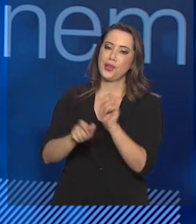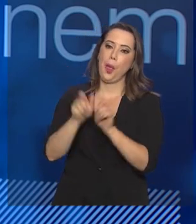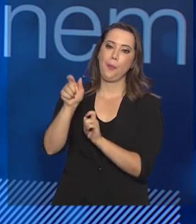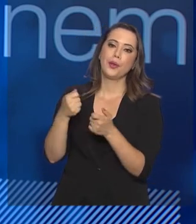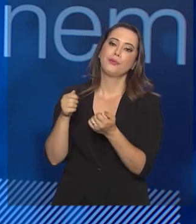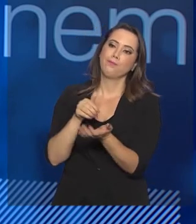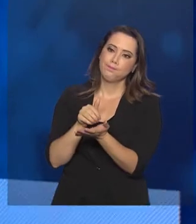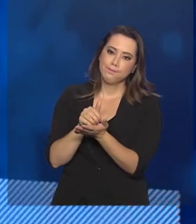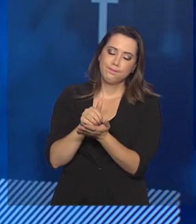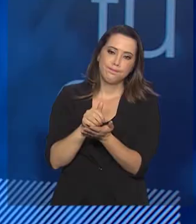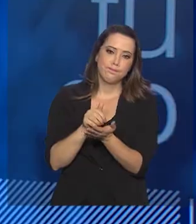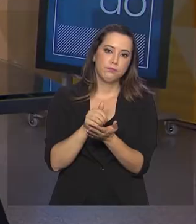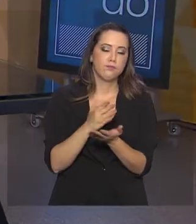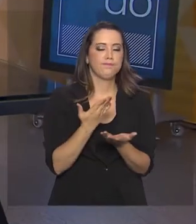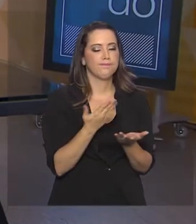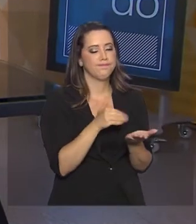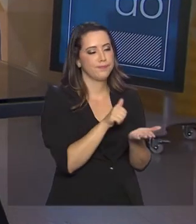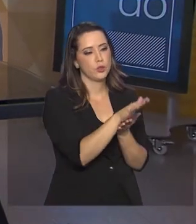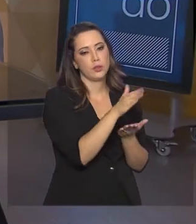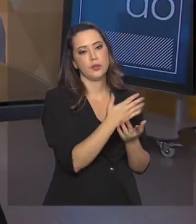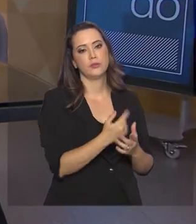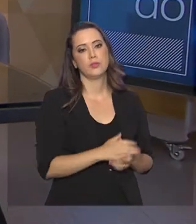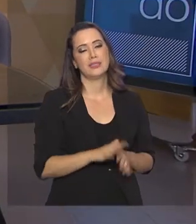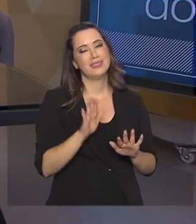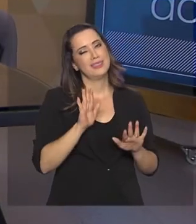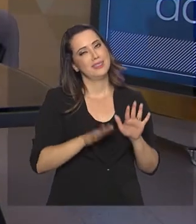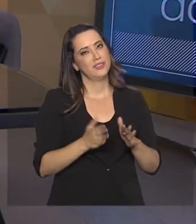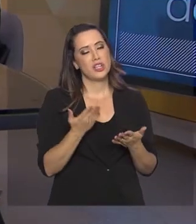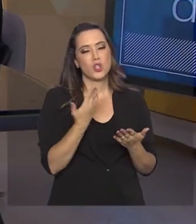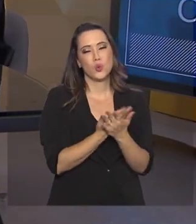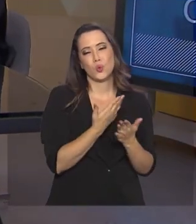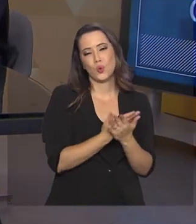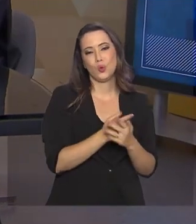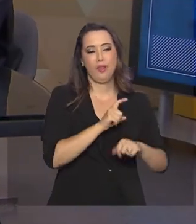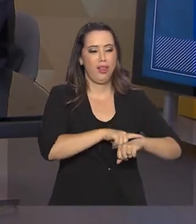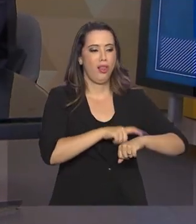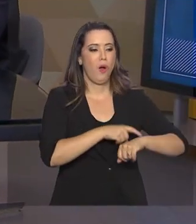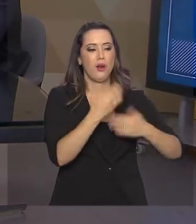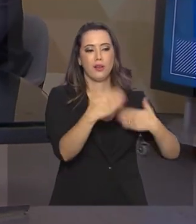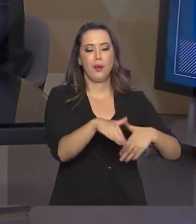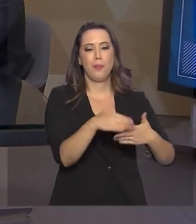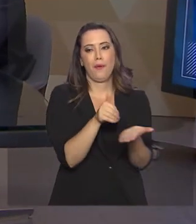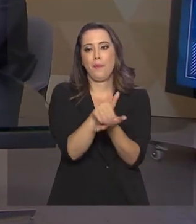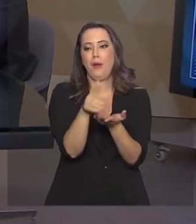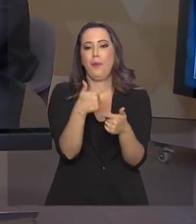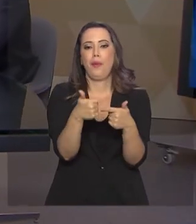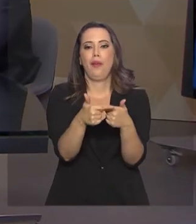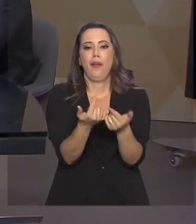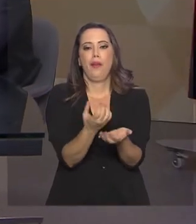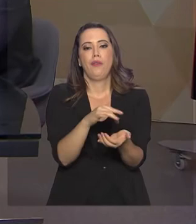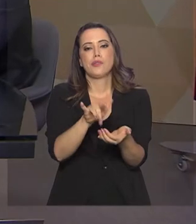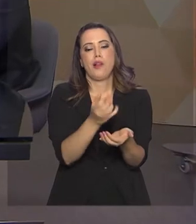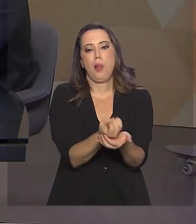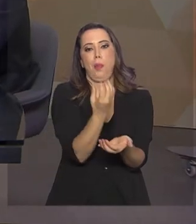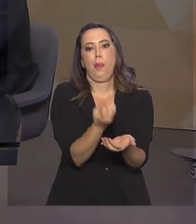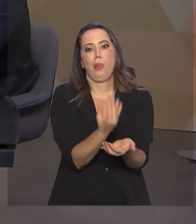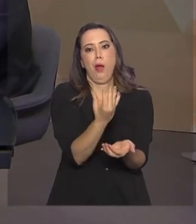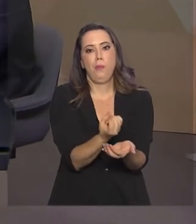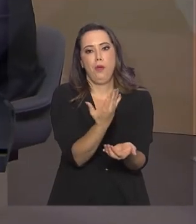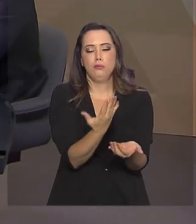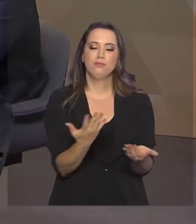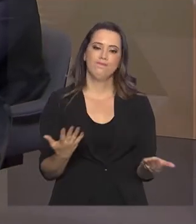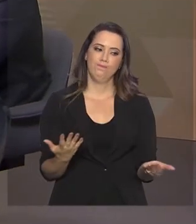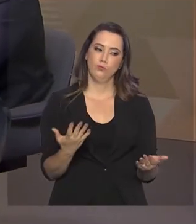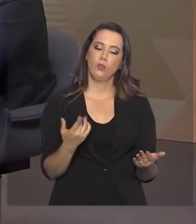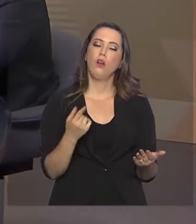Não Enseja. Às estuda tanto, chega na hora da prova e é iluminado por uma Isso, isso é uma besteira, exatamente. Então, tem que tomar muito